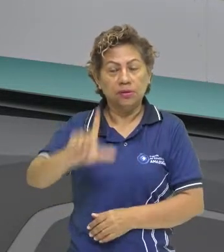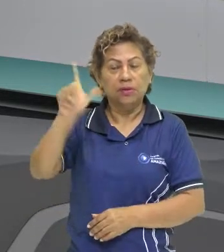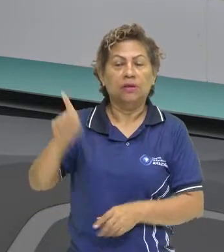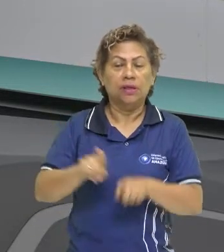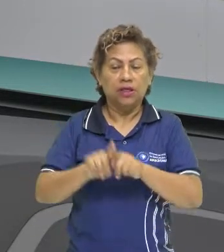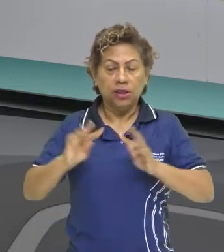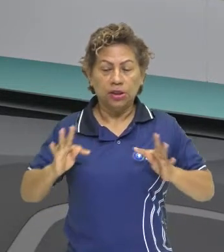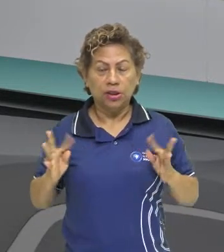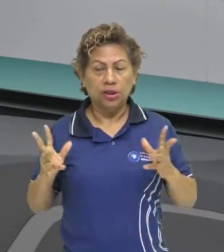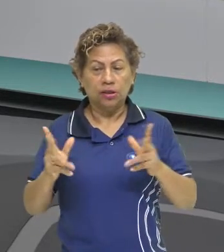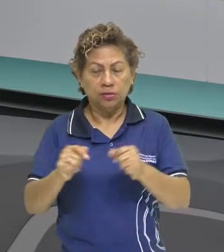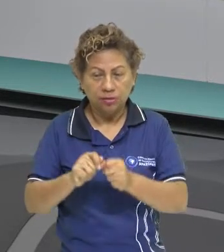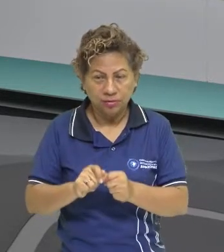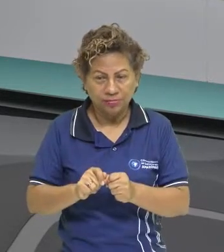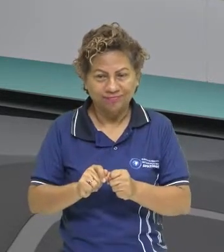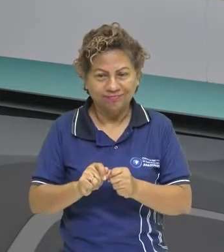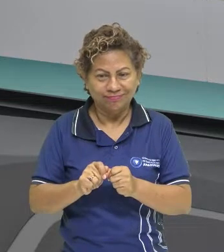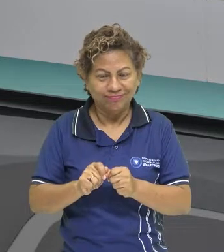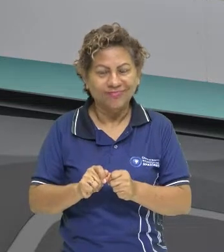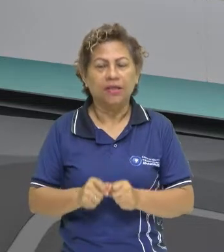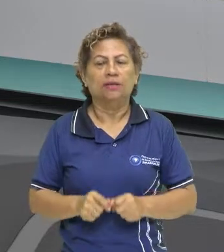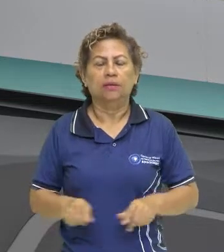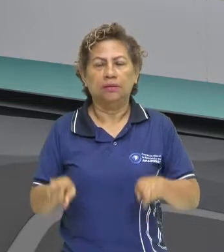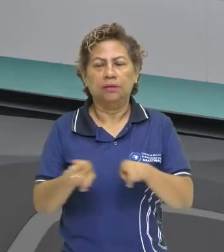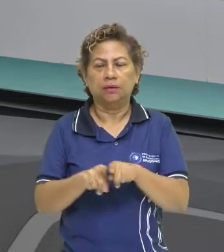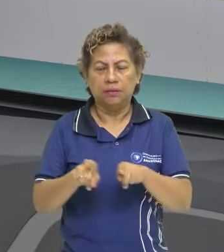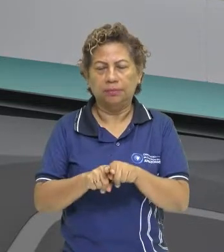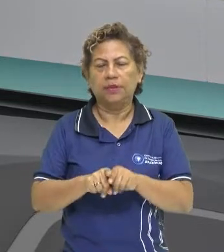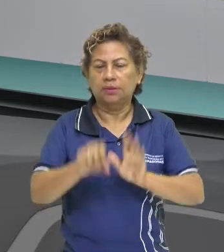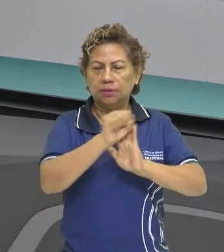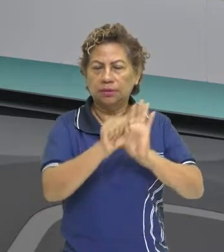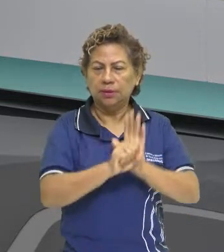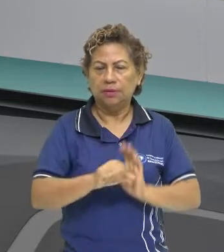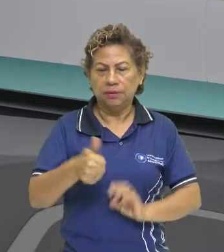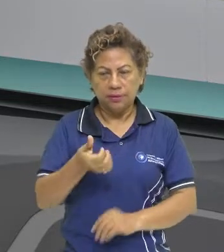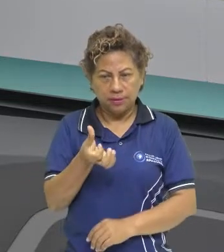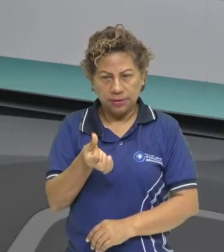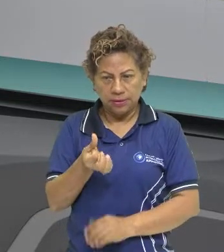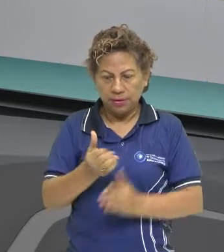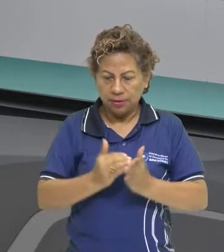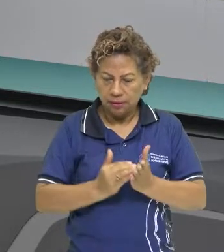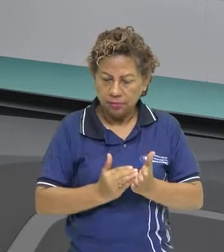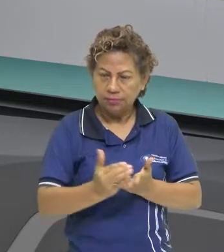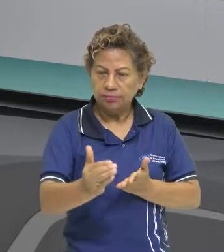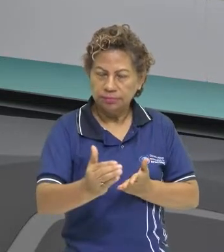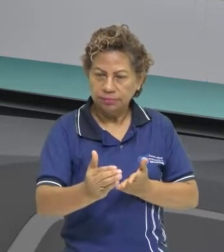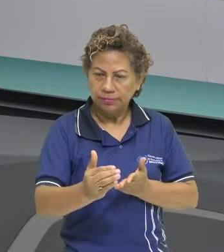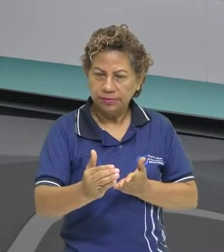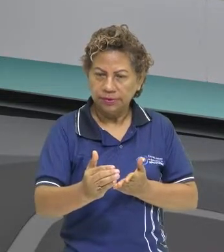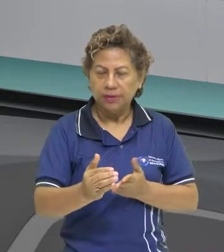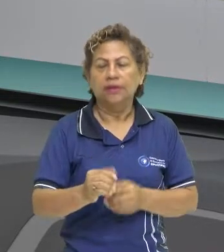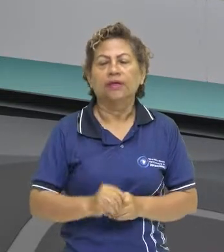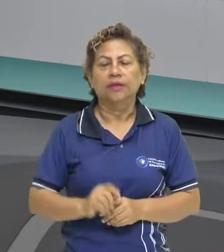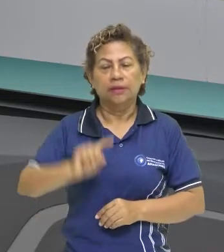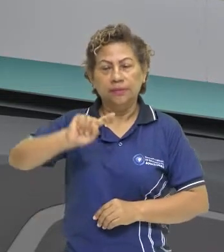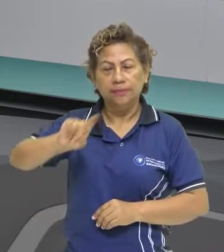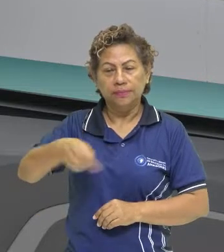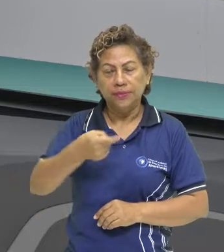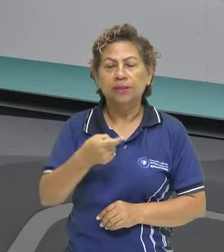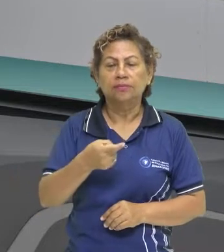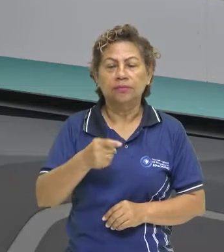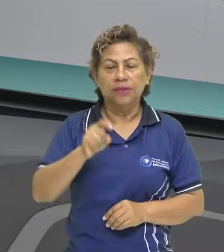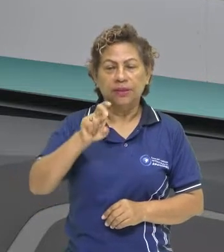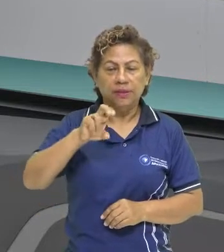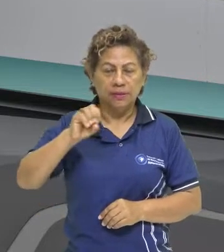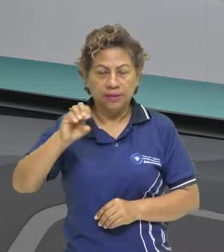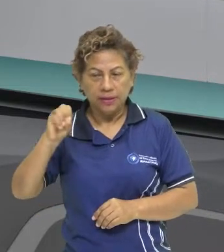denominação genérica, né? Que nesse momento, no século XVI, a partir de 1500, houve produção literária